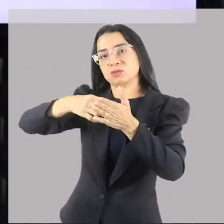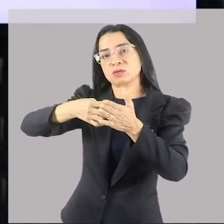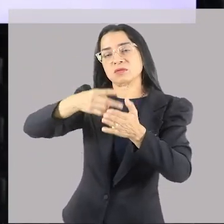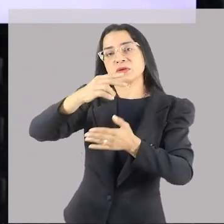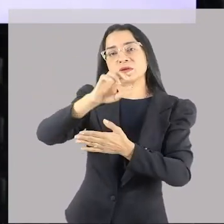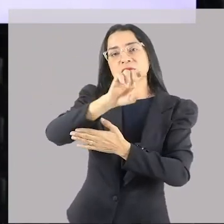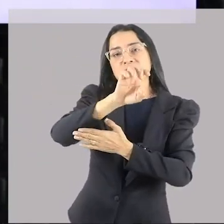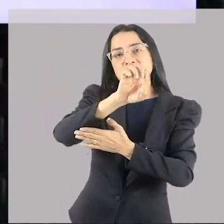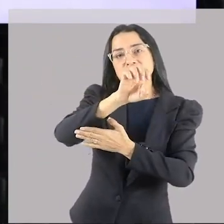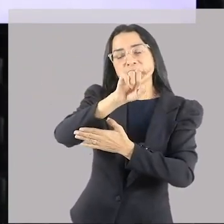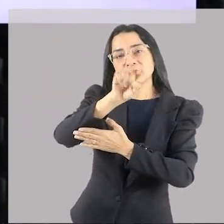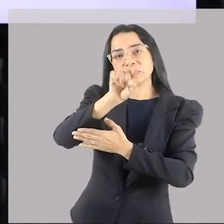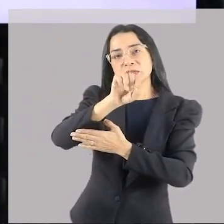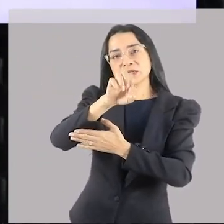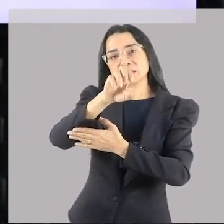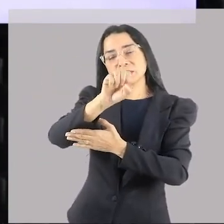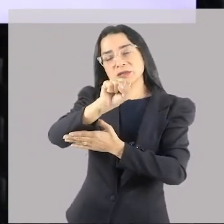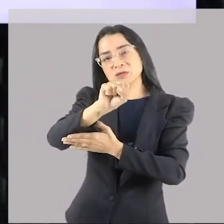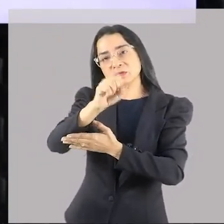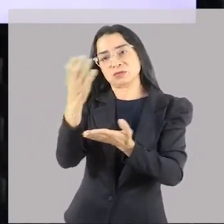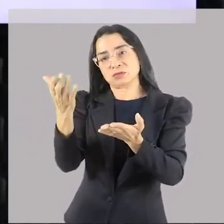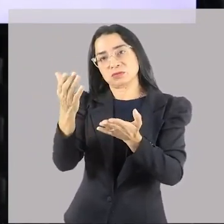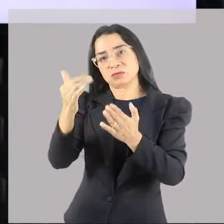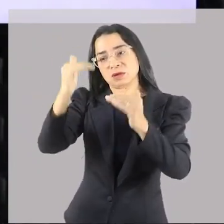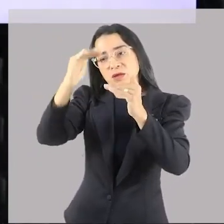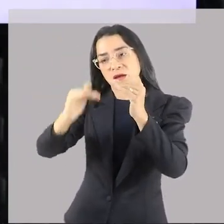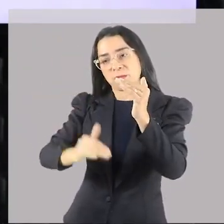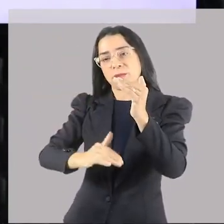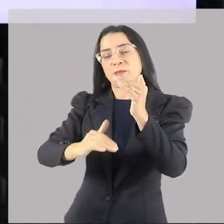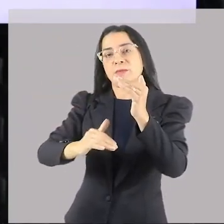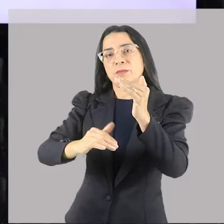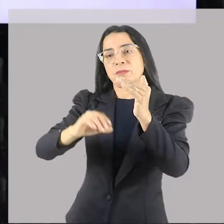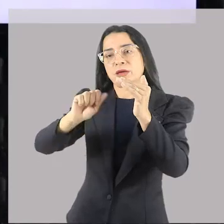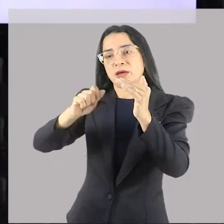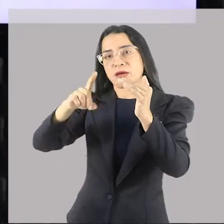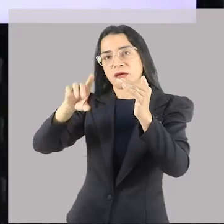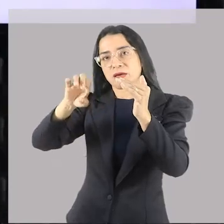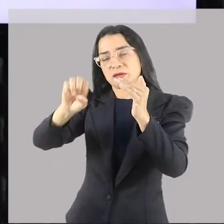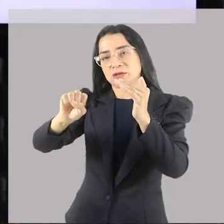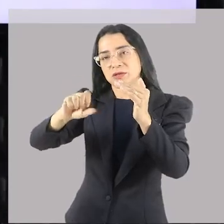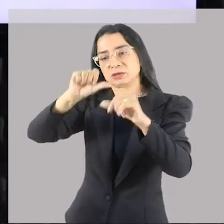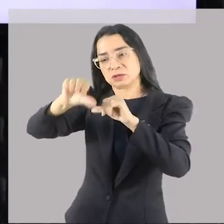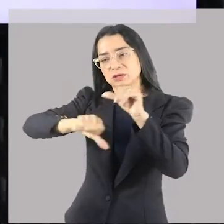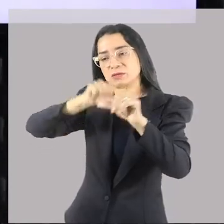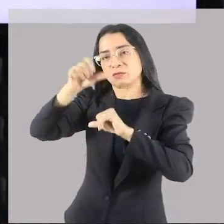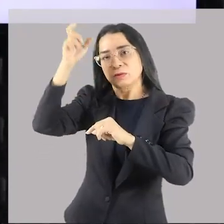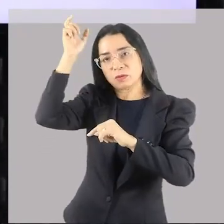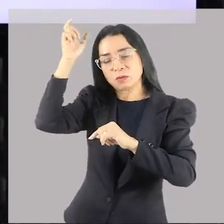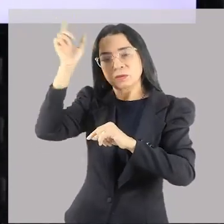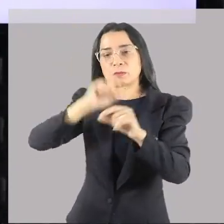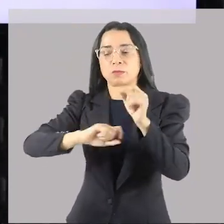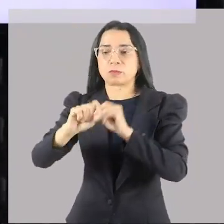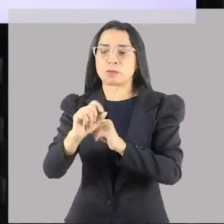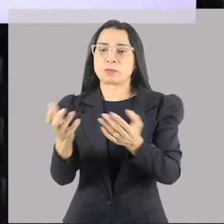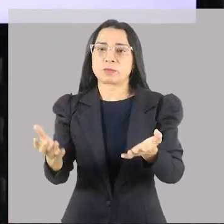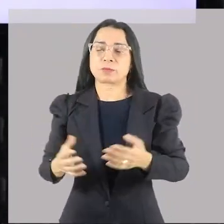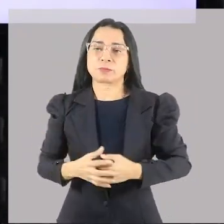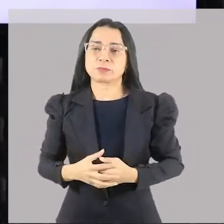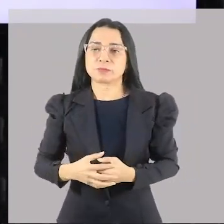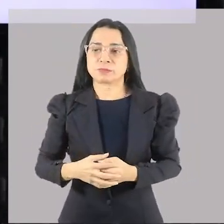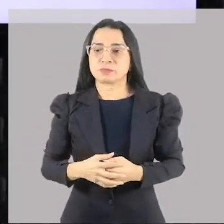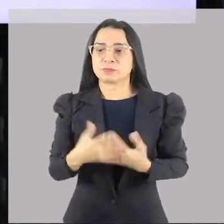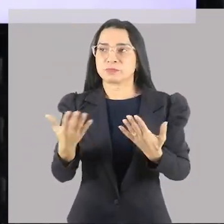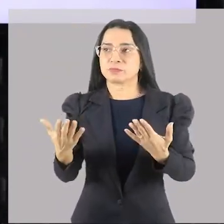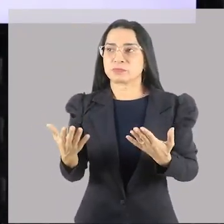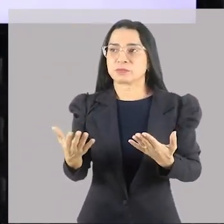eles não têm o capeta, a Hades automaticamente está abaixo do céu, virou capeta. E Poseidão está lá de, oi, estou aqui. Mais ou menos isso. De